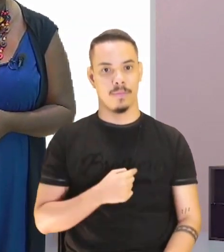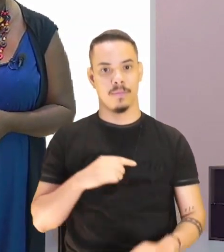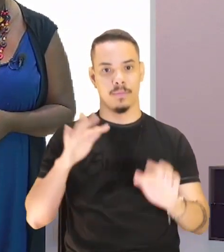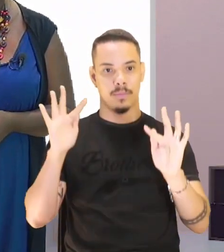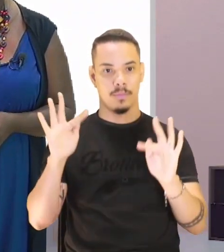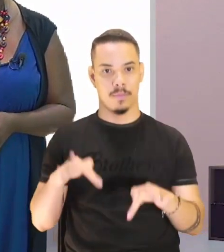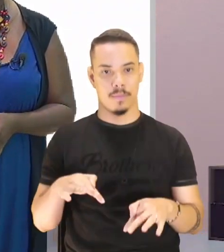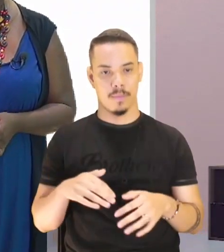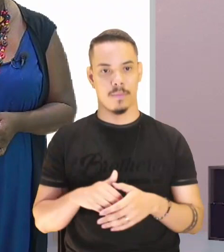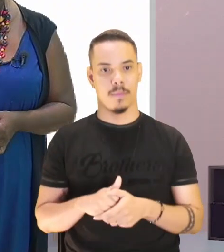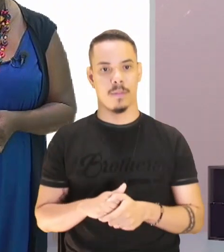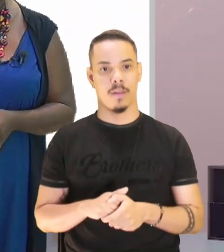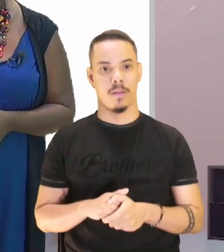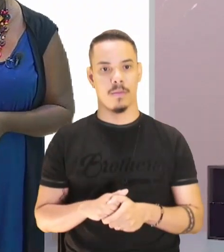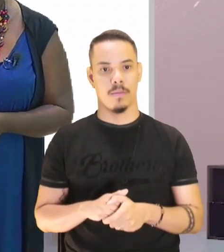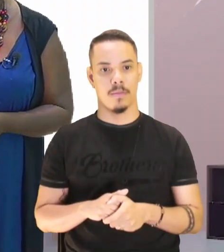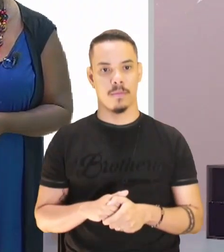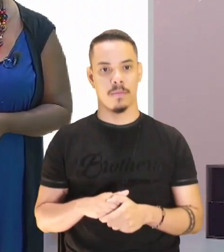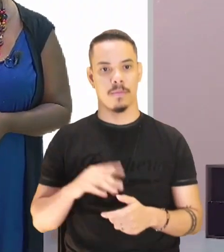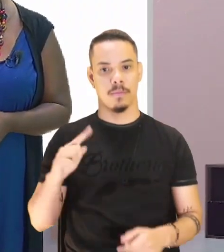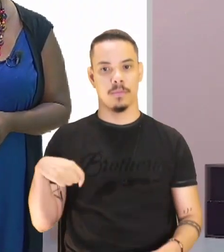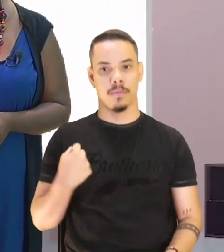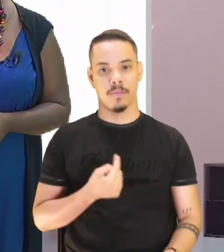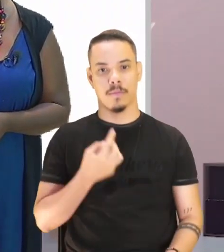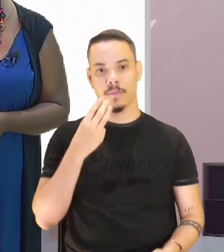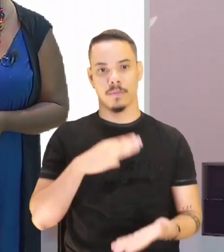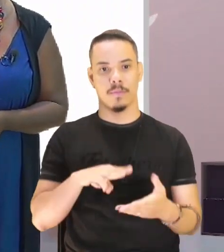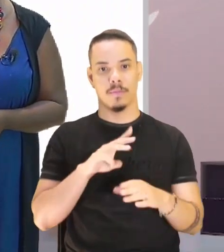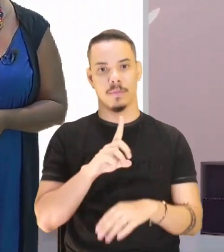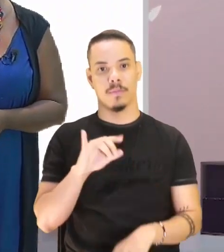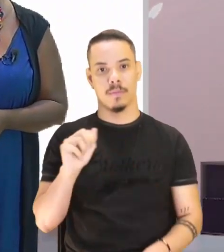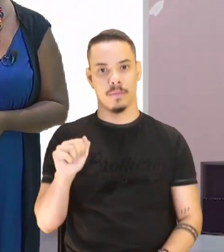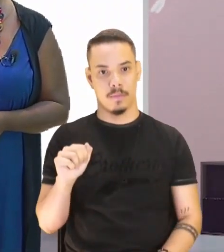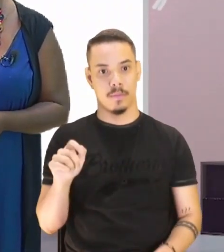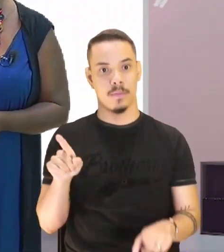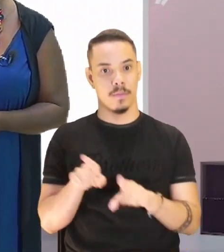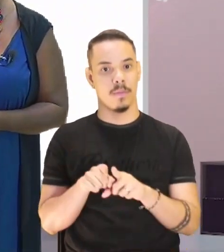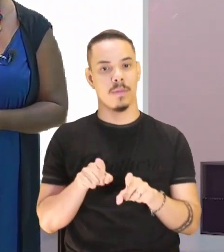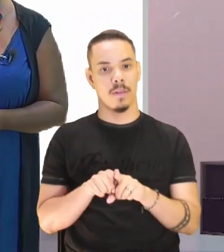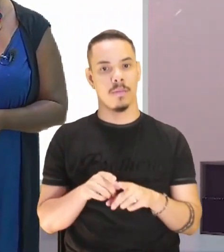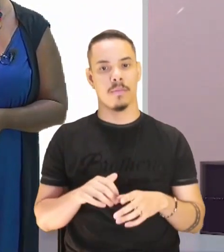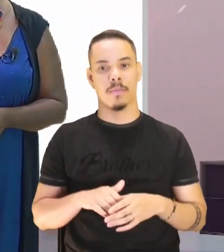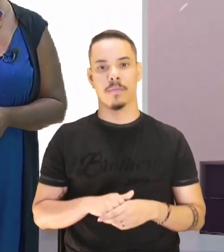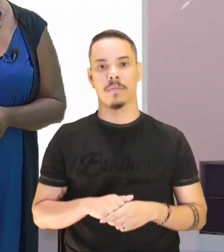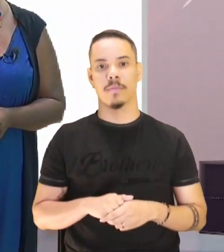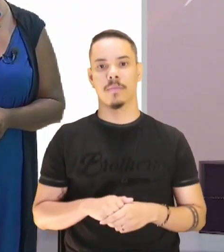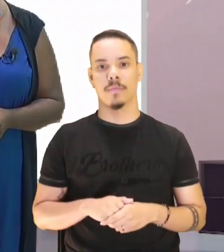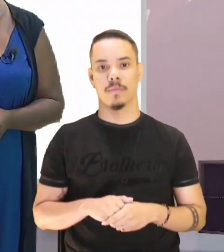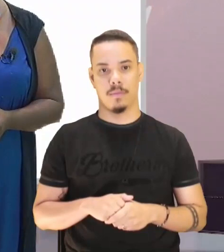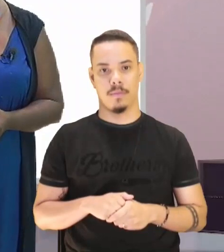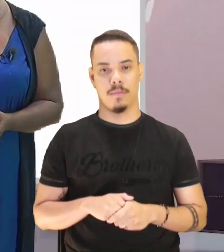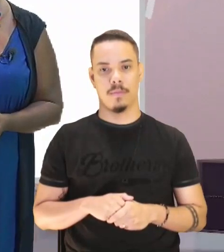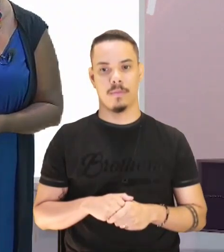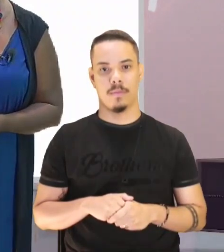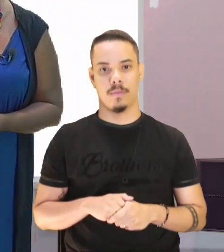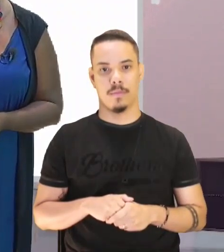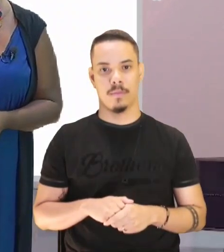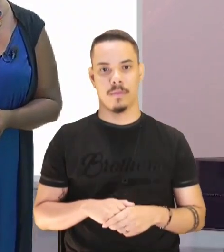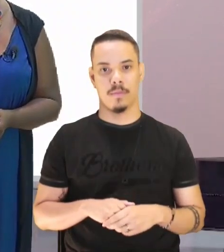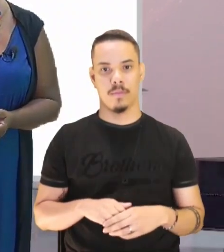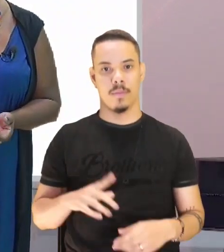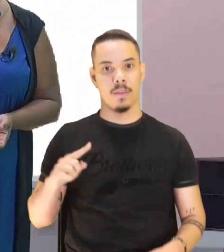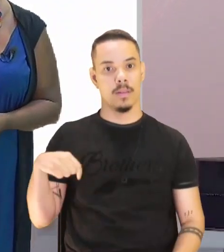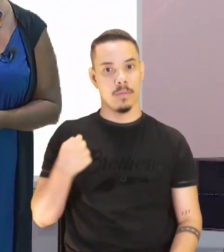aí convidamos para a nossa mensagem. E é claro que é de Clarice Lispector. Vai lá, Amadinha.